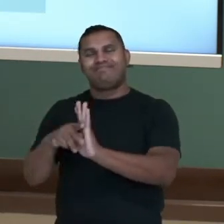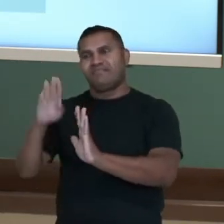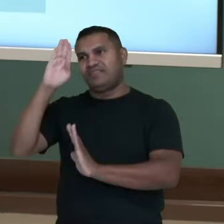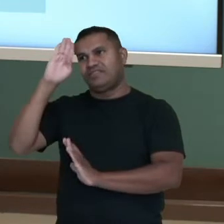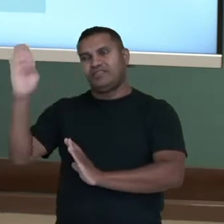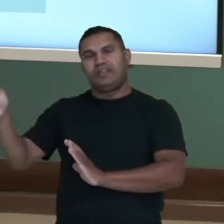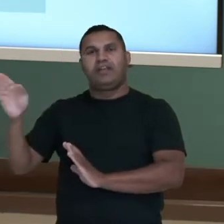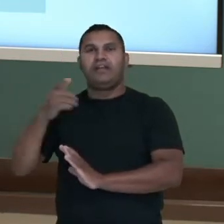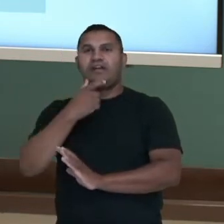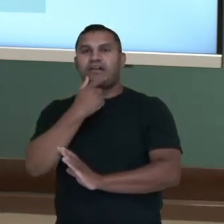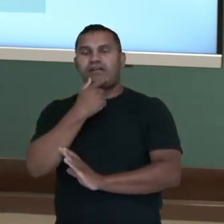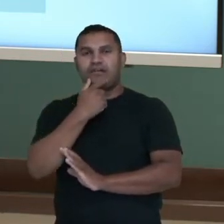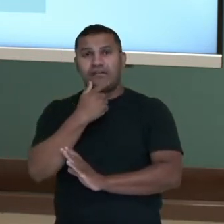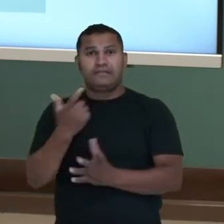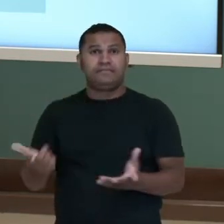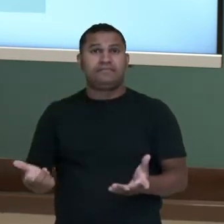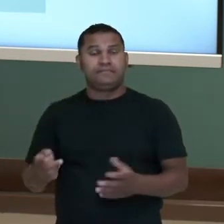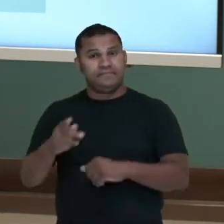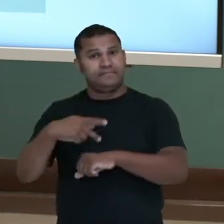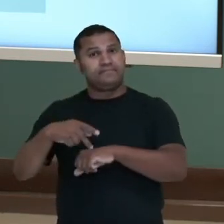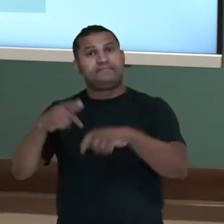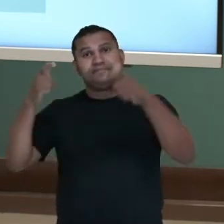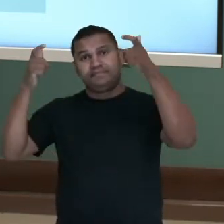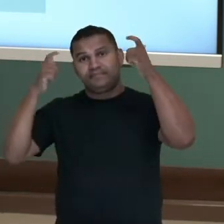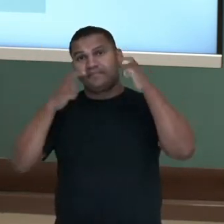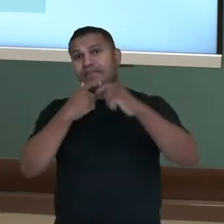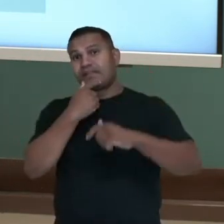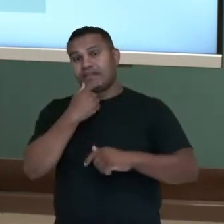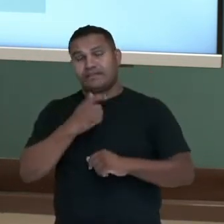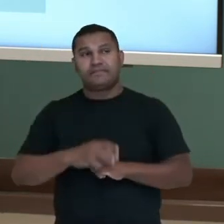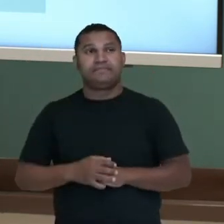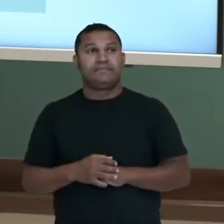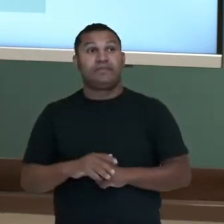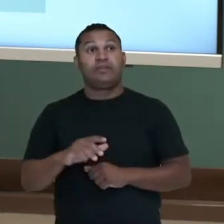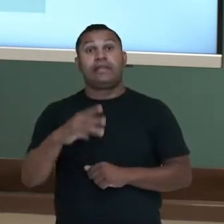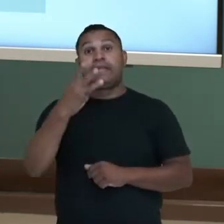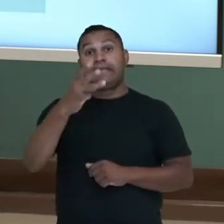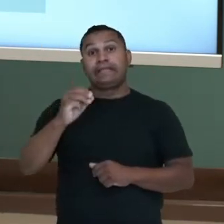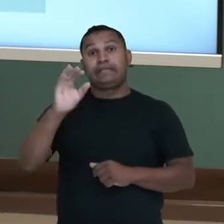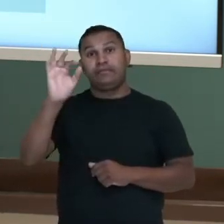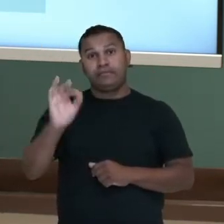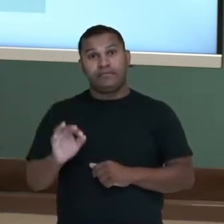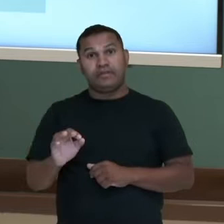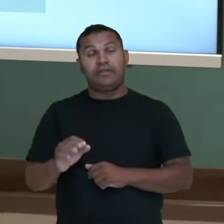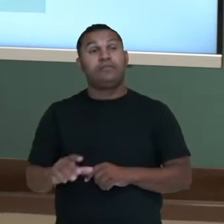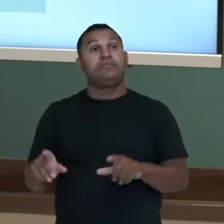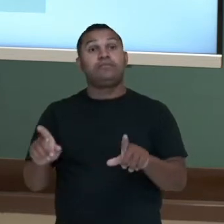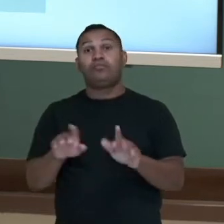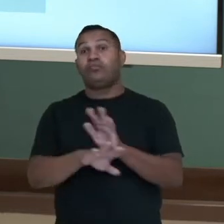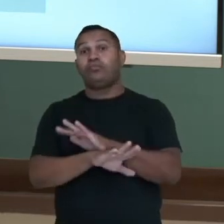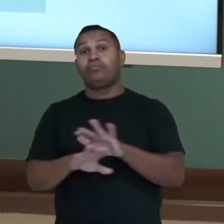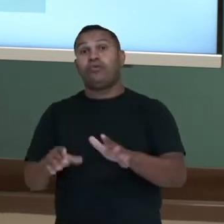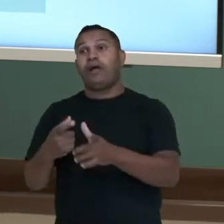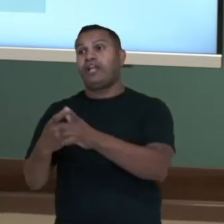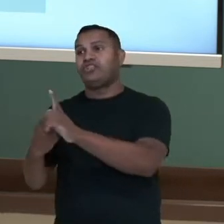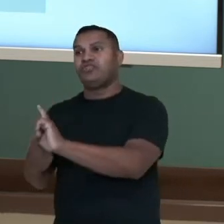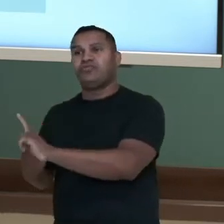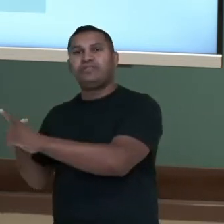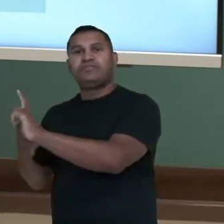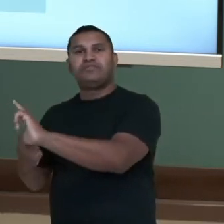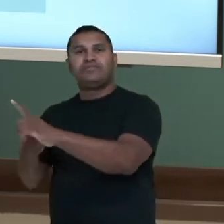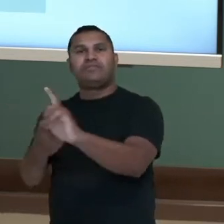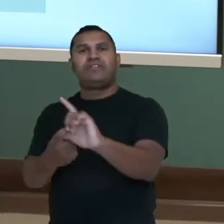com a Inglaterra e outros 30% a outros parceiros comerciais. E esse ciclo do ouro contribuiu para a